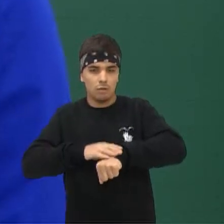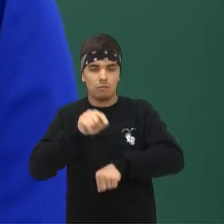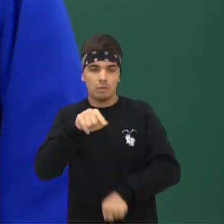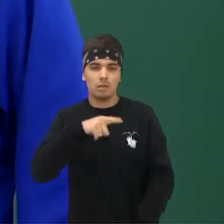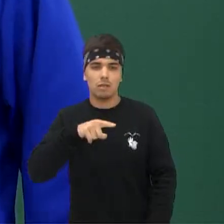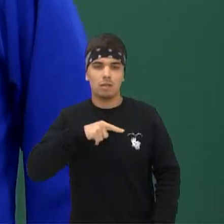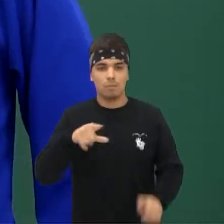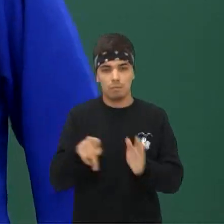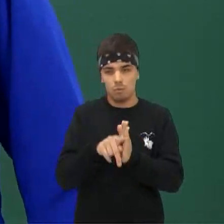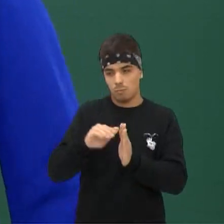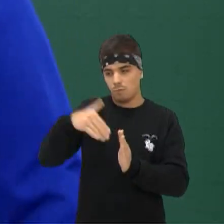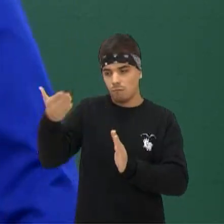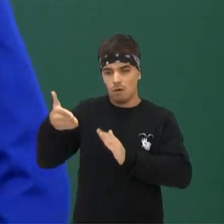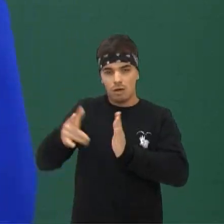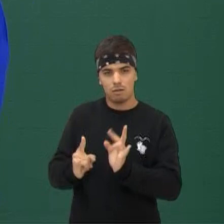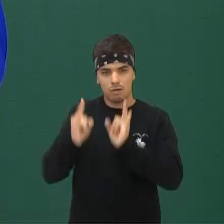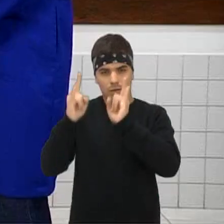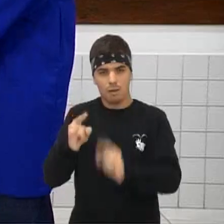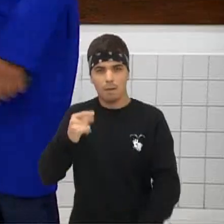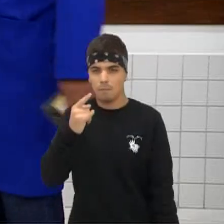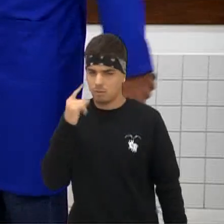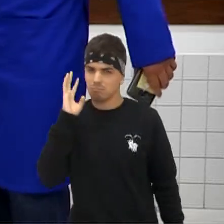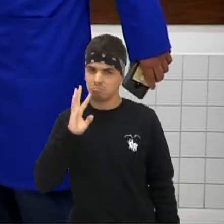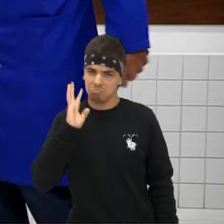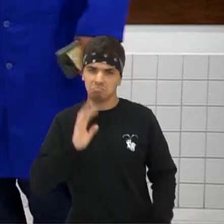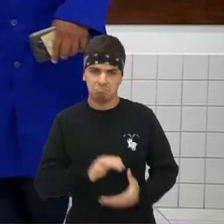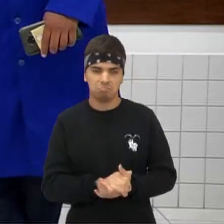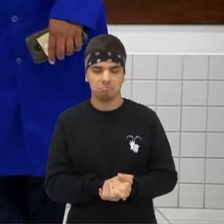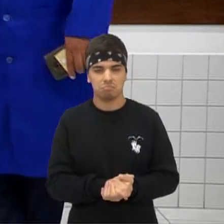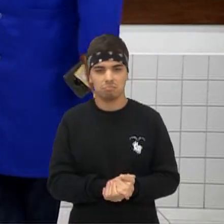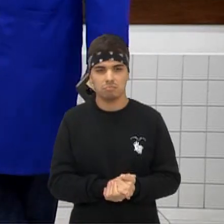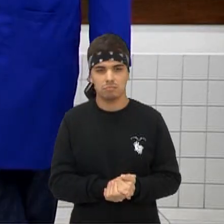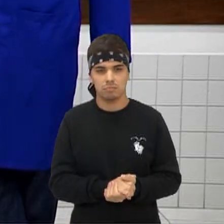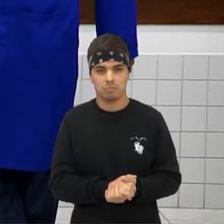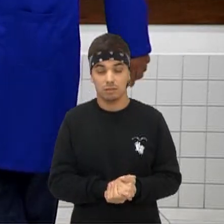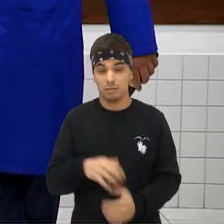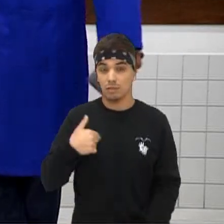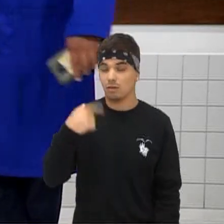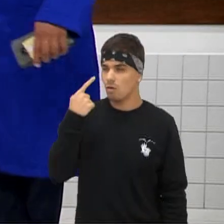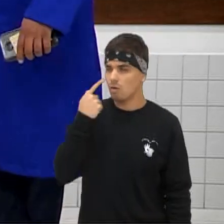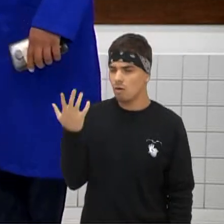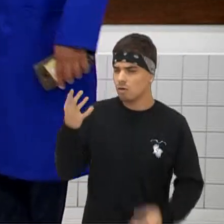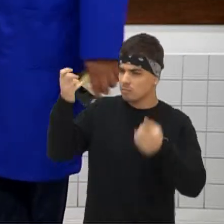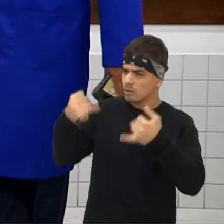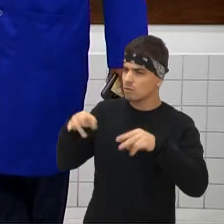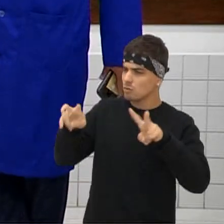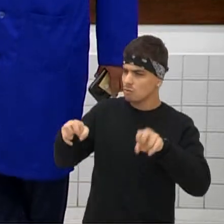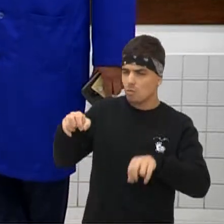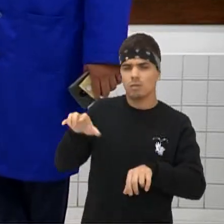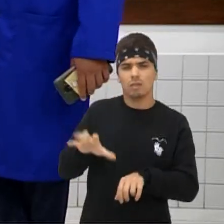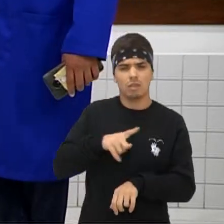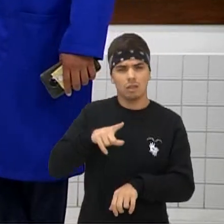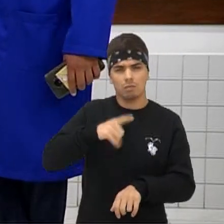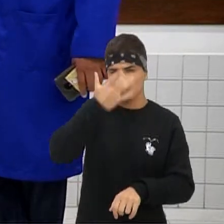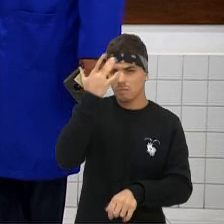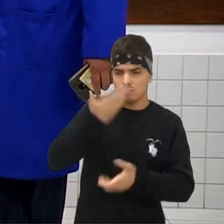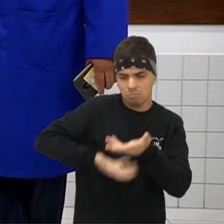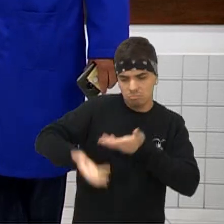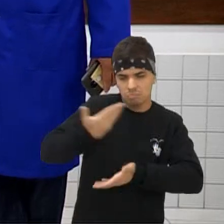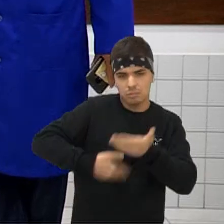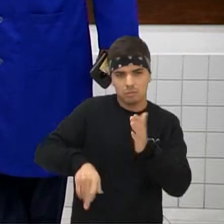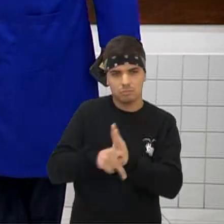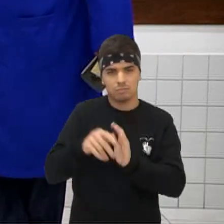você vai ter ali do prédio Então olha que radical esses brinquedos aí, né? Cara, e que doido aqui, falando em radical Calma, tem uma galera interagindo com a gente aqui no